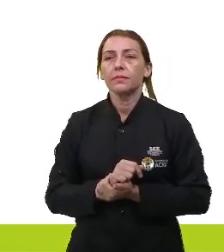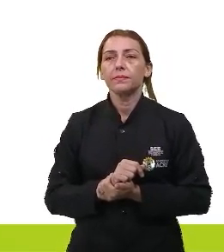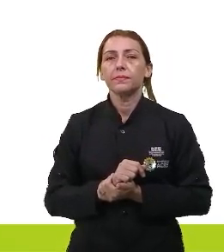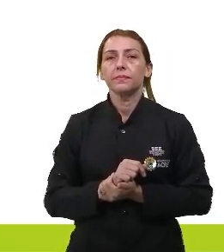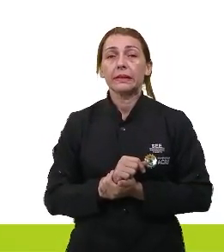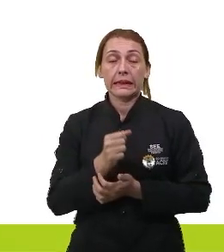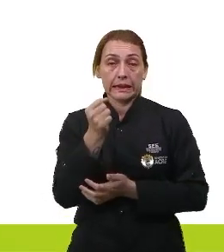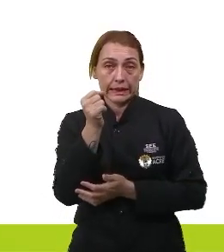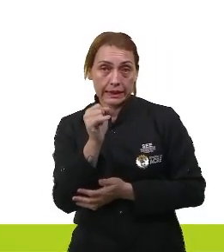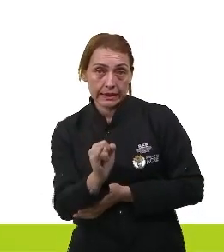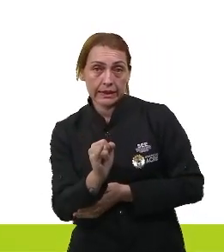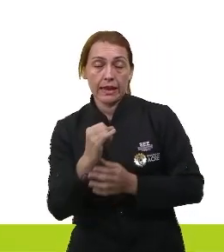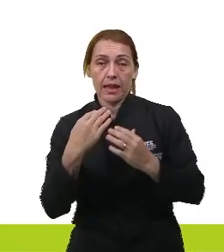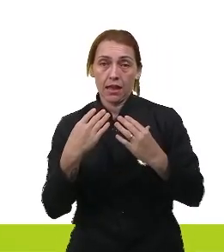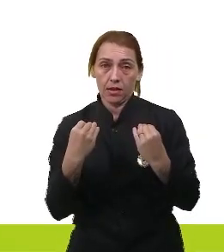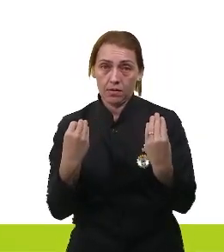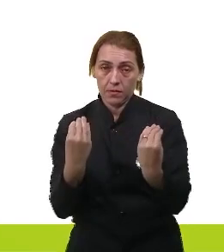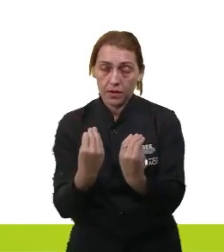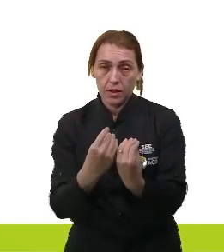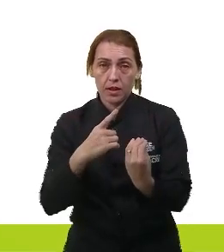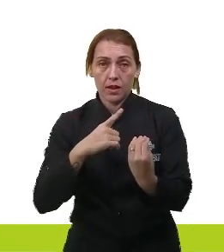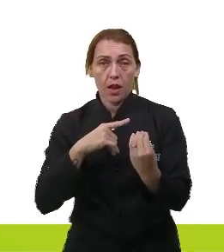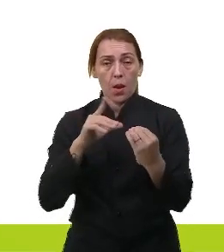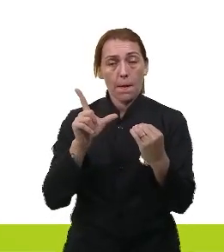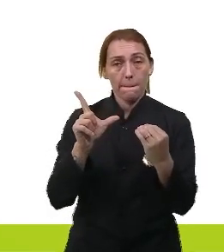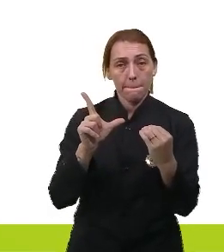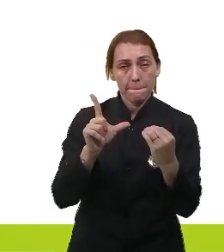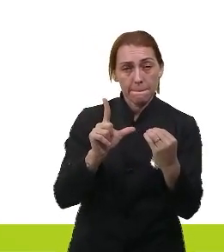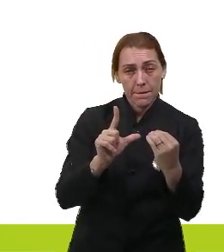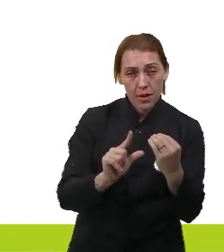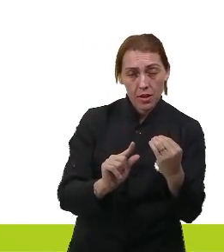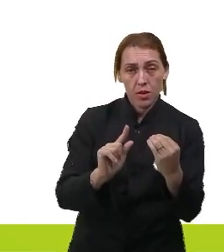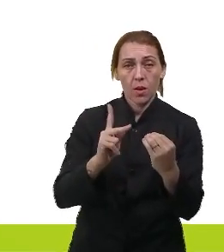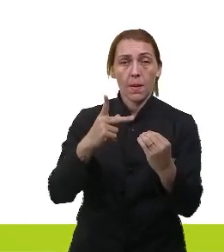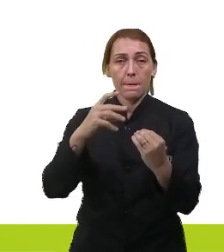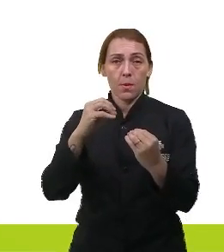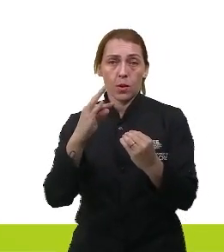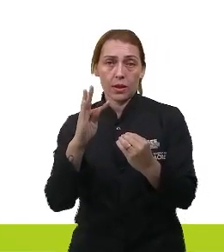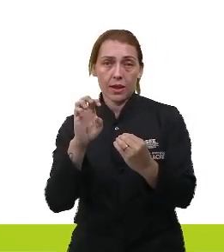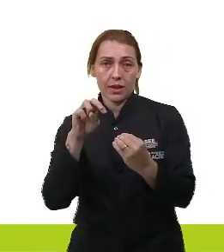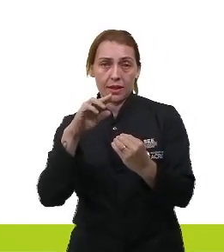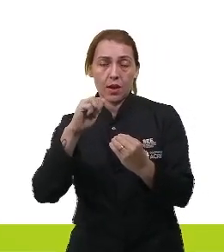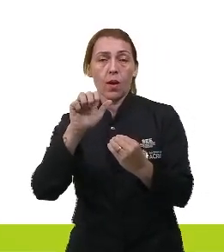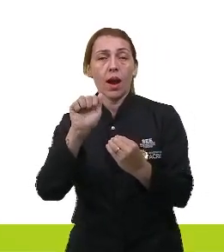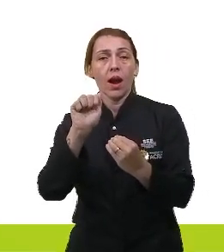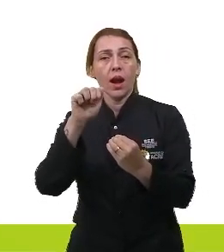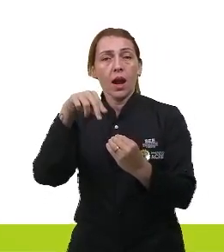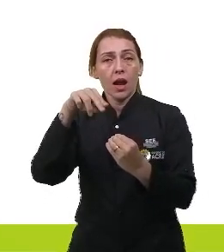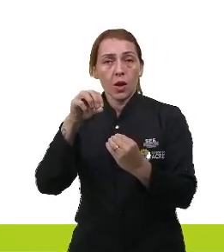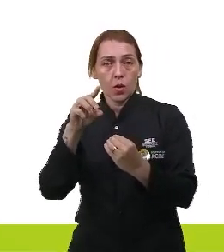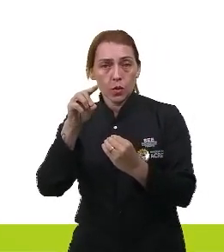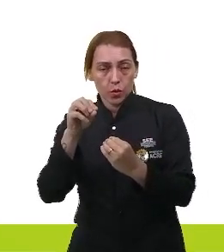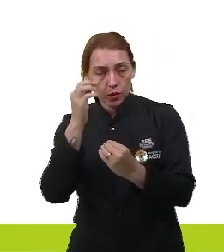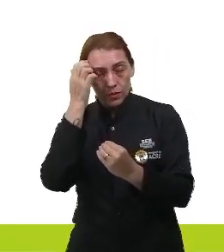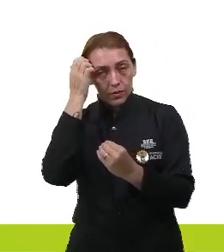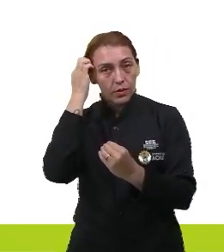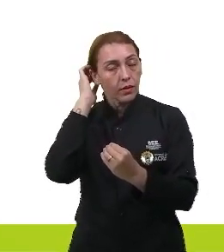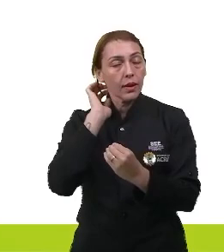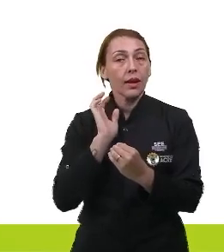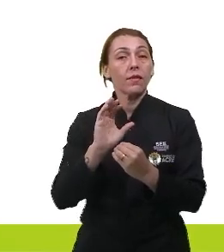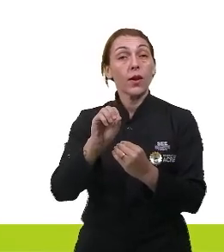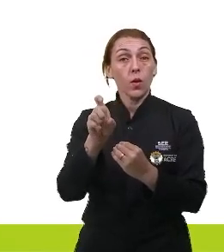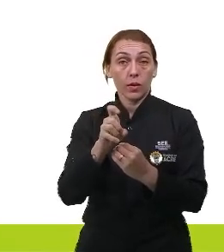se a substância tem o menor potencial, ela é o ânodo. Então, ela vai